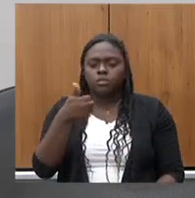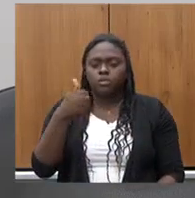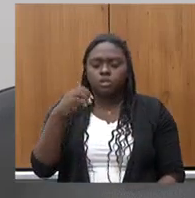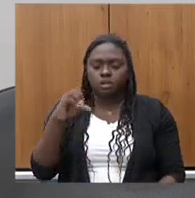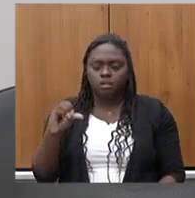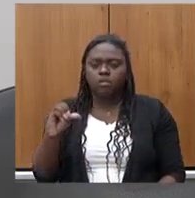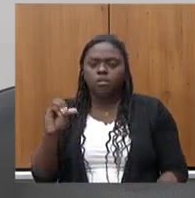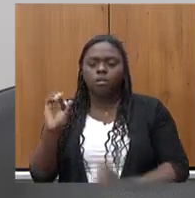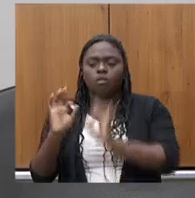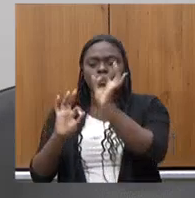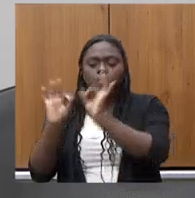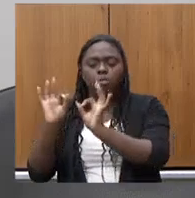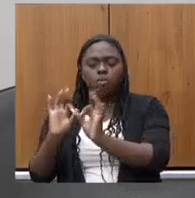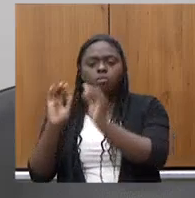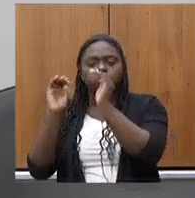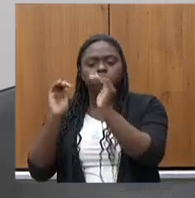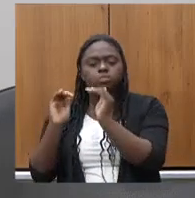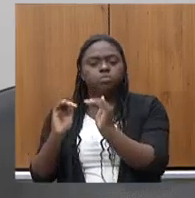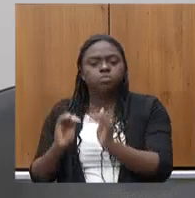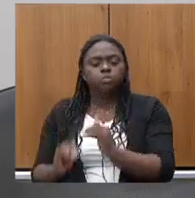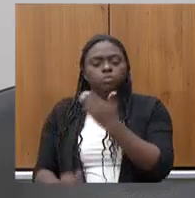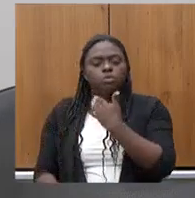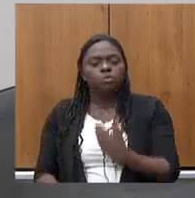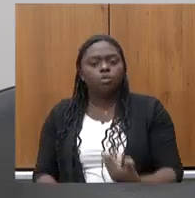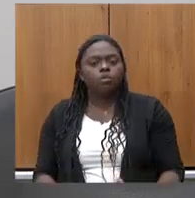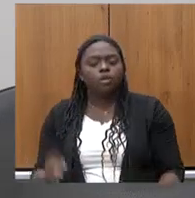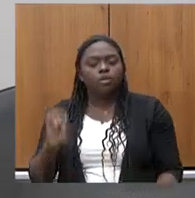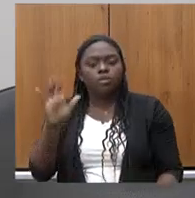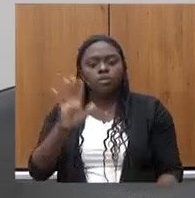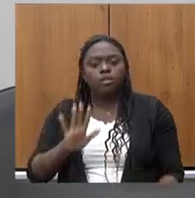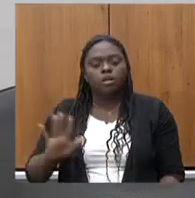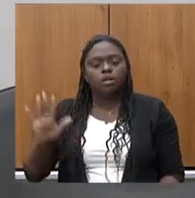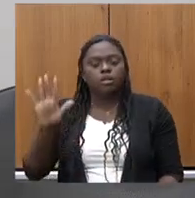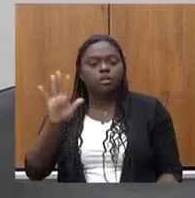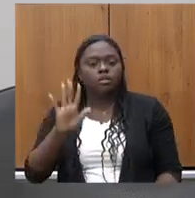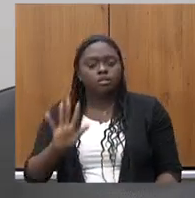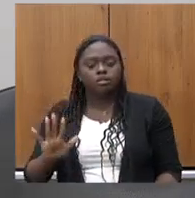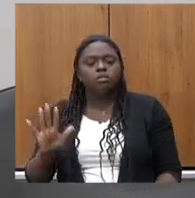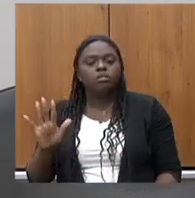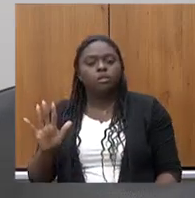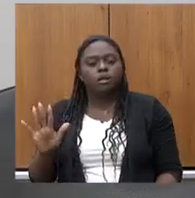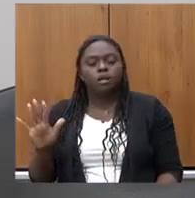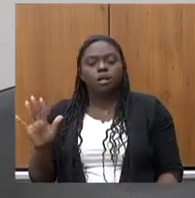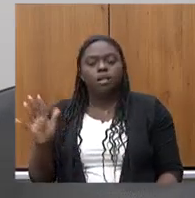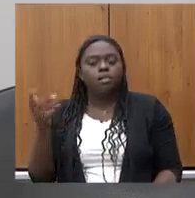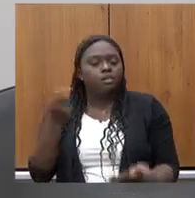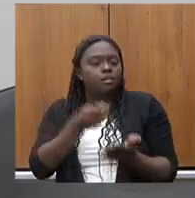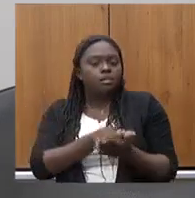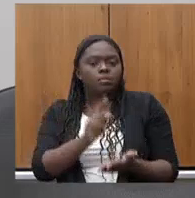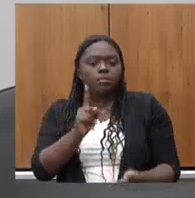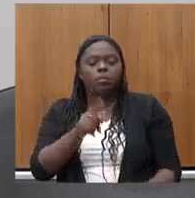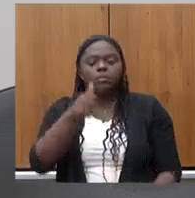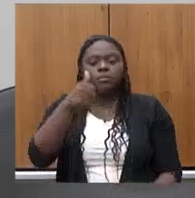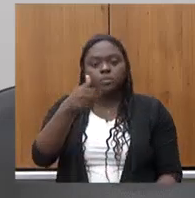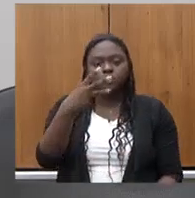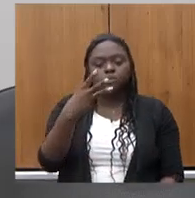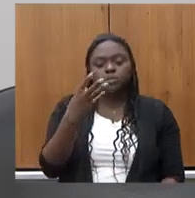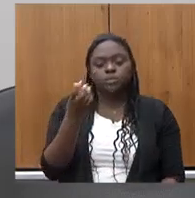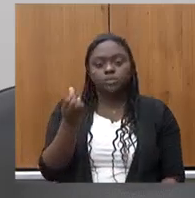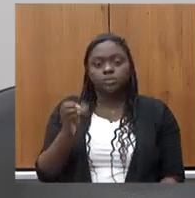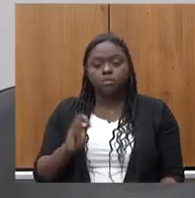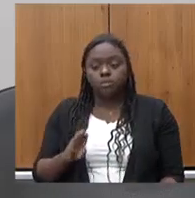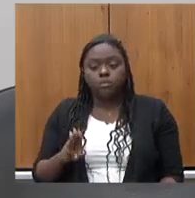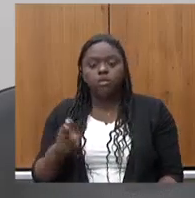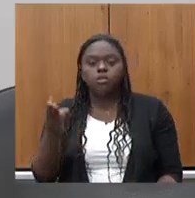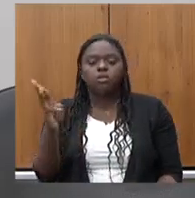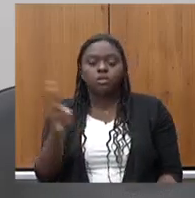orçado o governo do estado deixou de investir 136 milhões de reais na